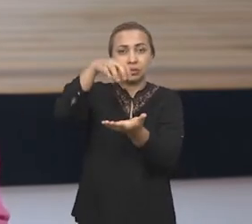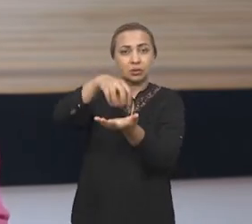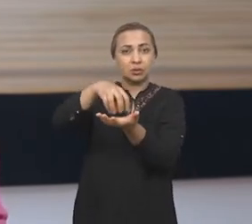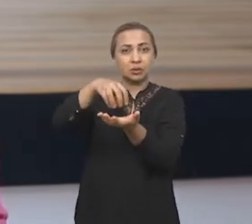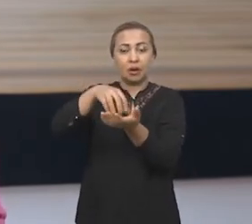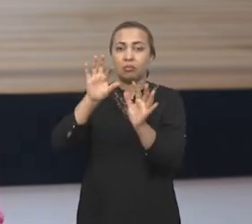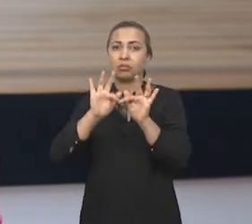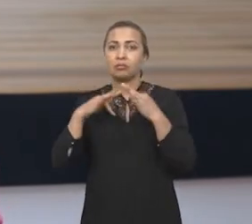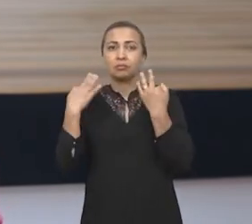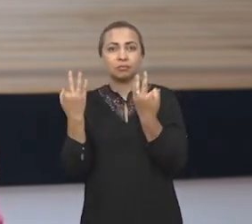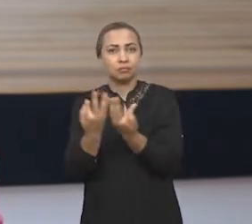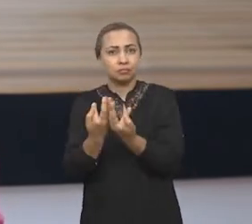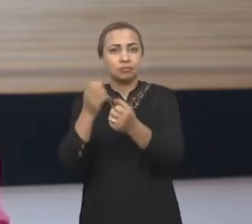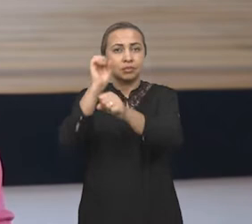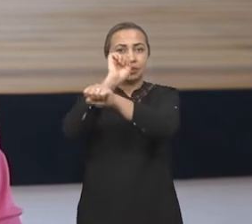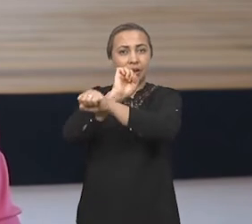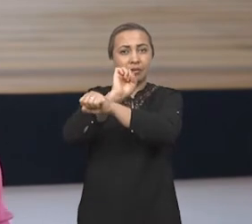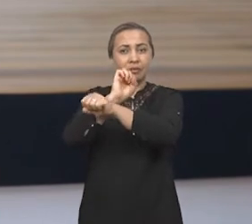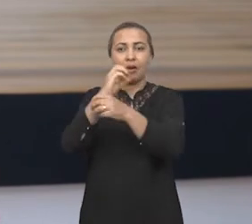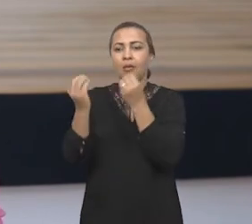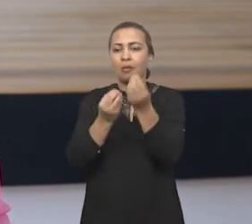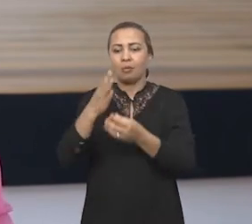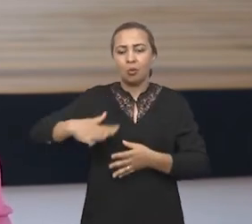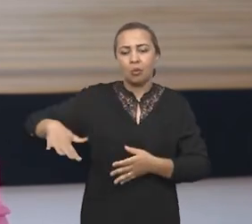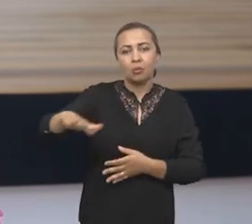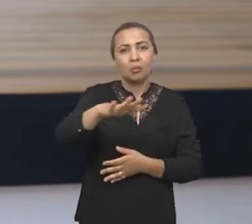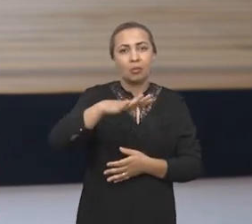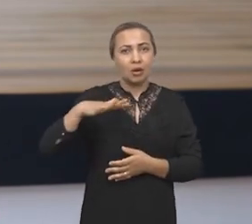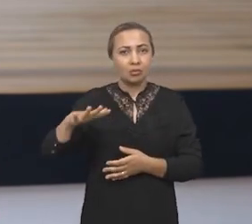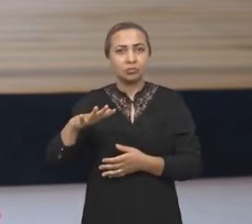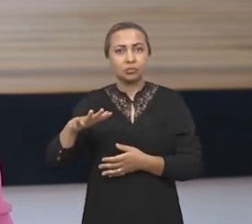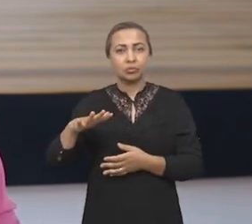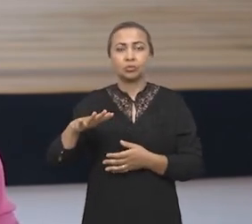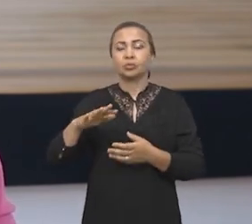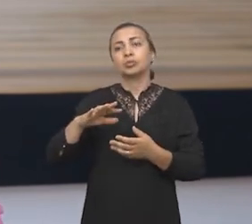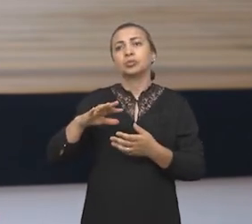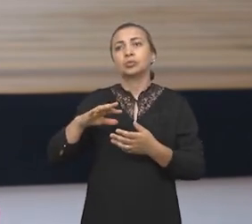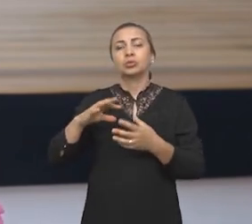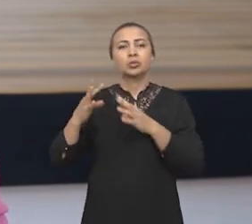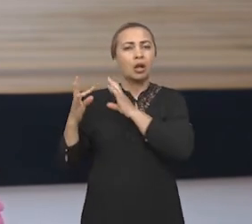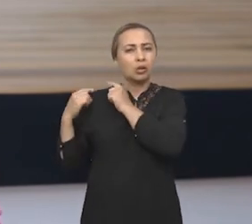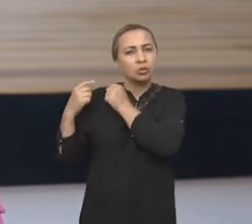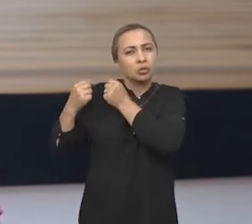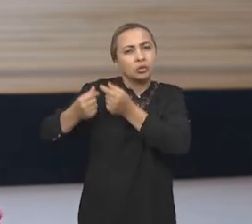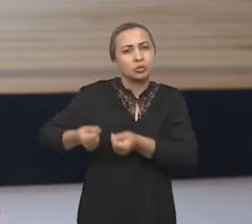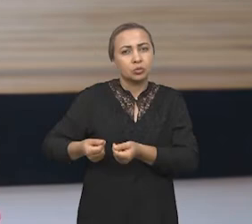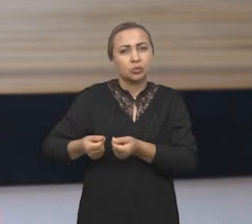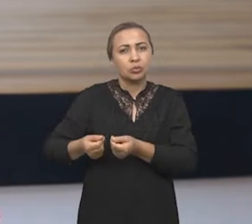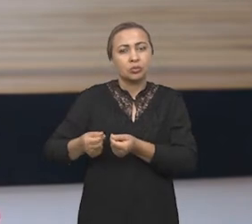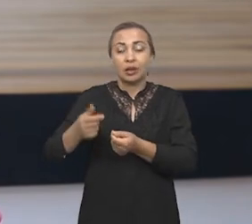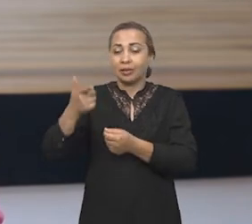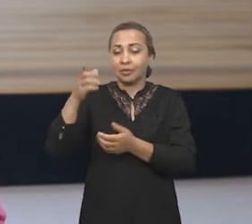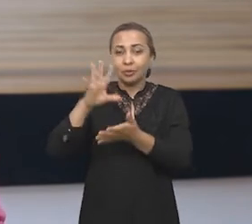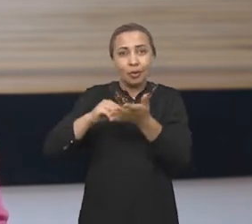a família escrava como um espaço, um repositório de tradições e um espaço de reprodução dessas